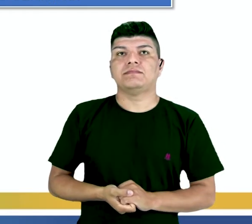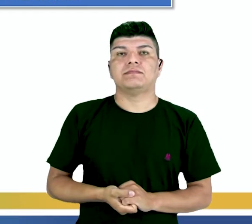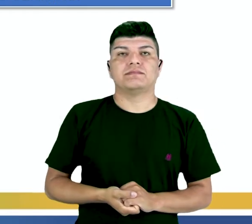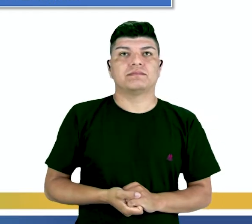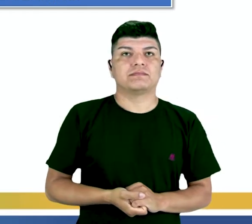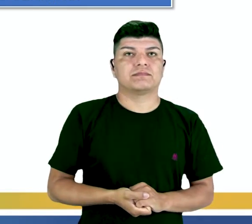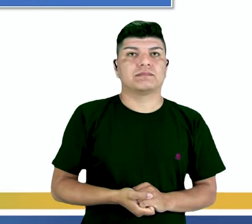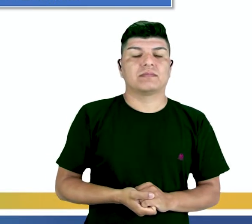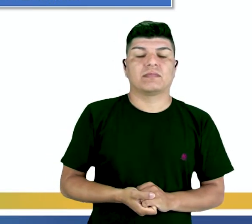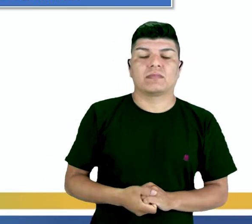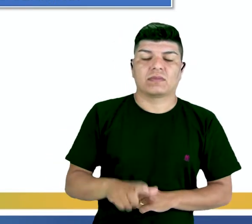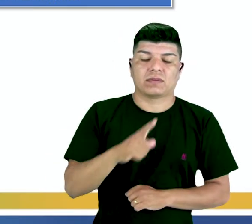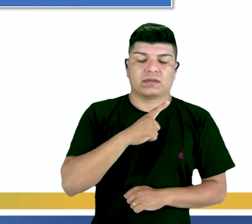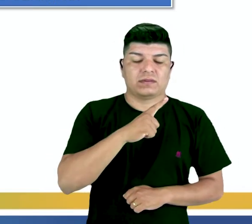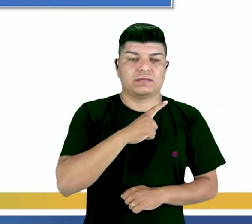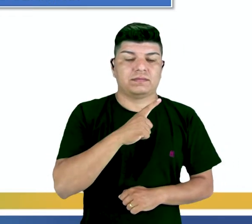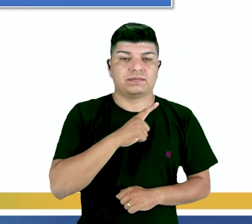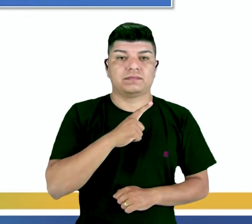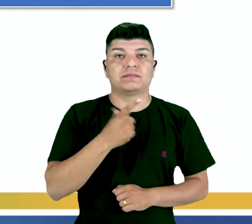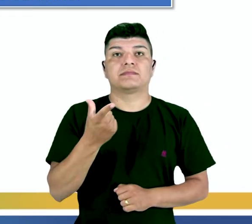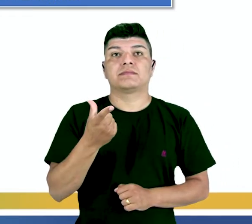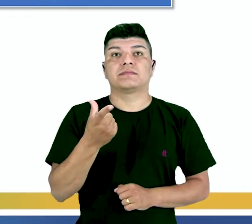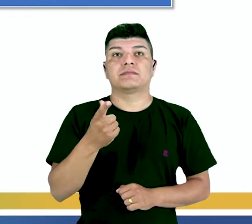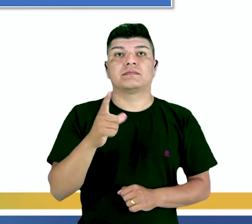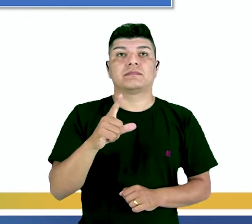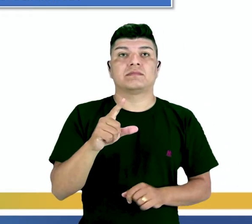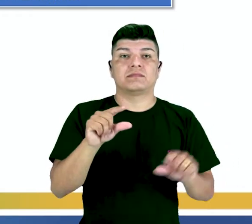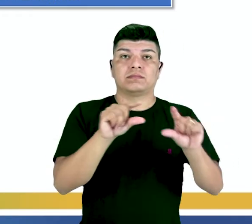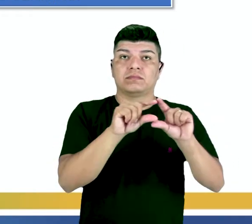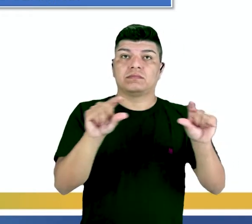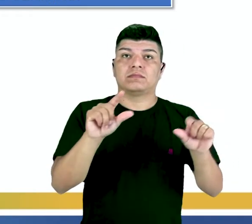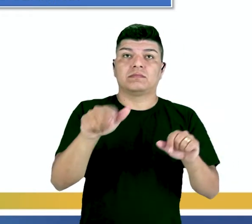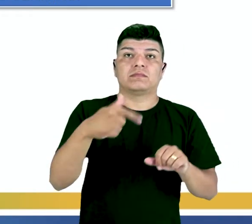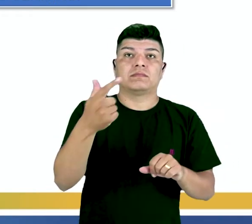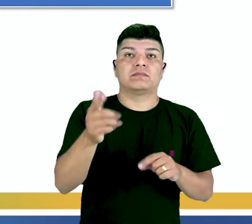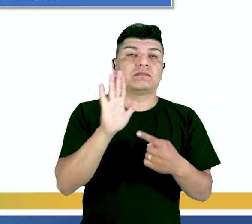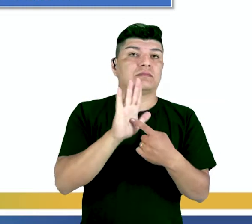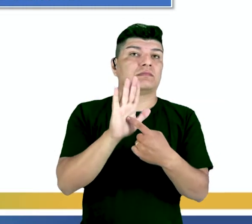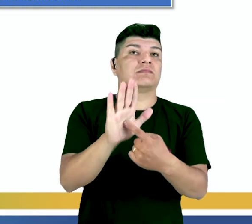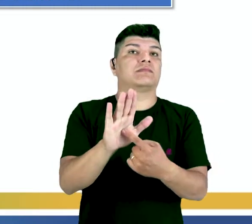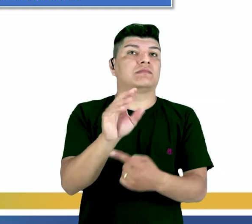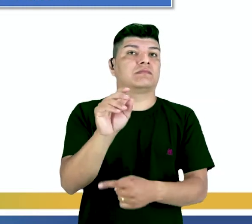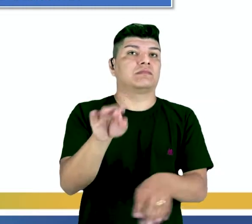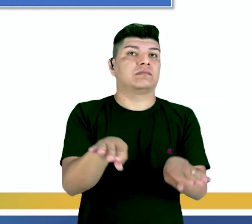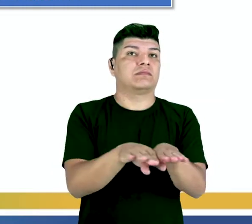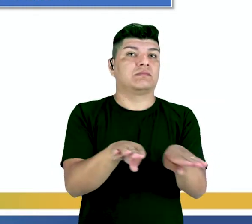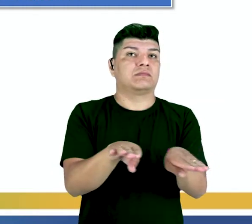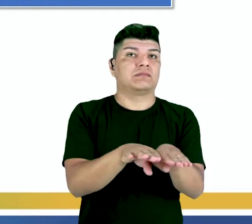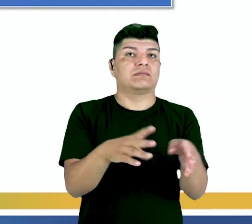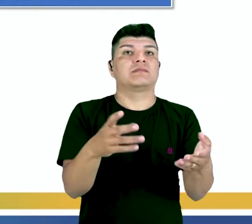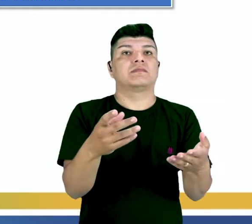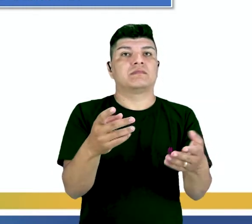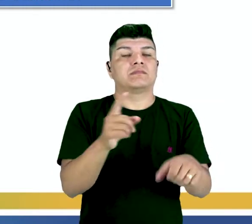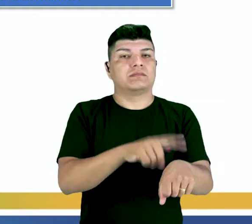Nós temos aí um outro trecho que tem outros demarcadores que demarcam também essa questão de temporalidade.